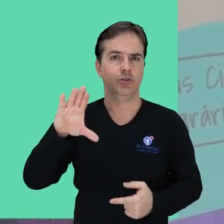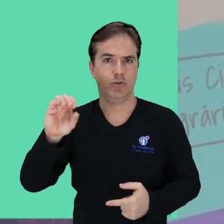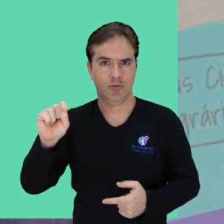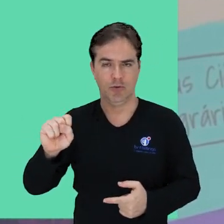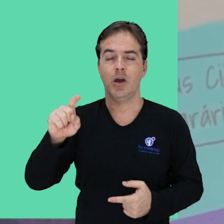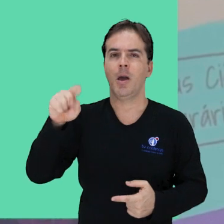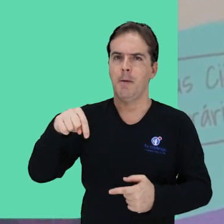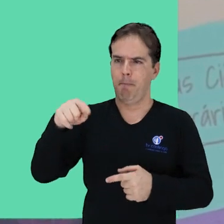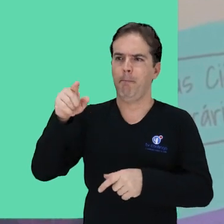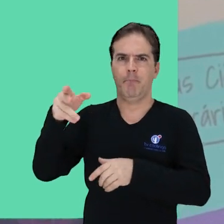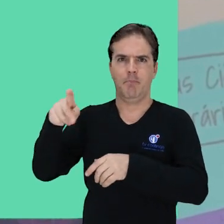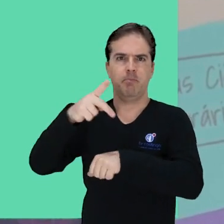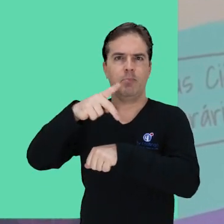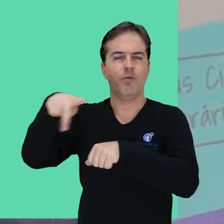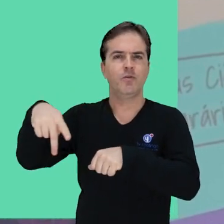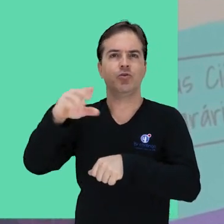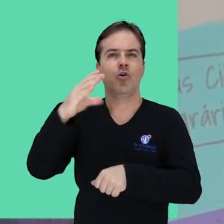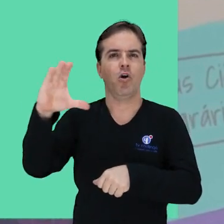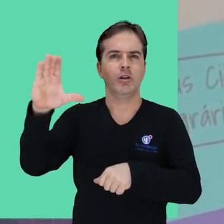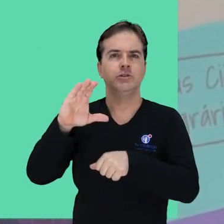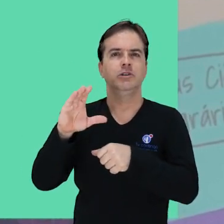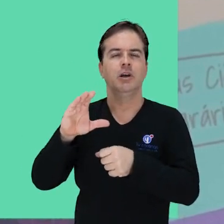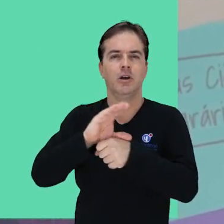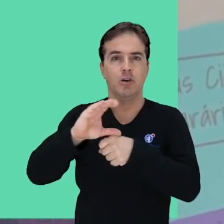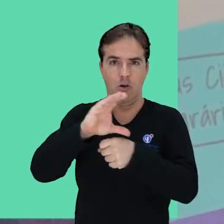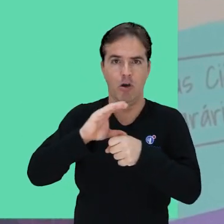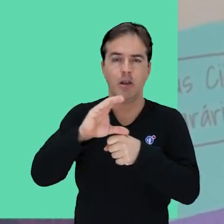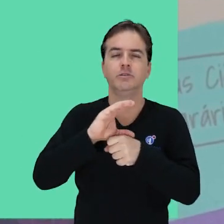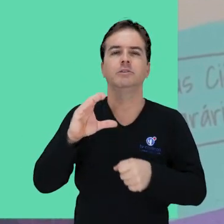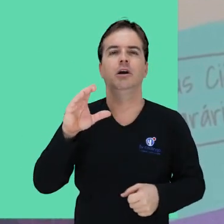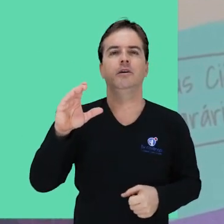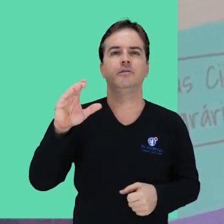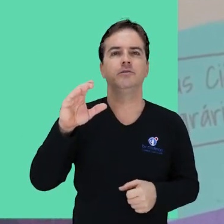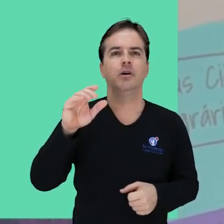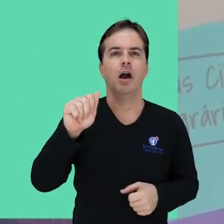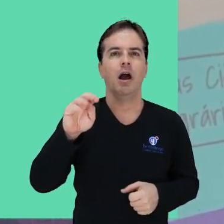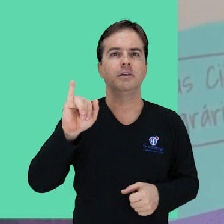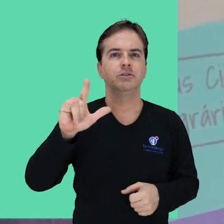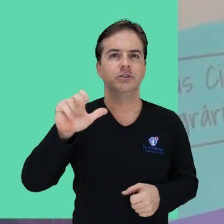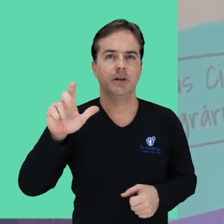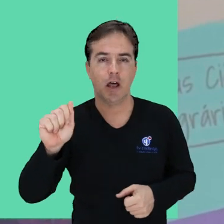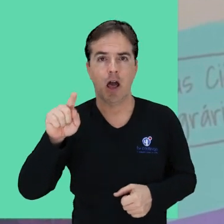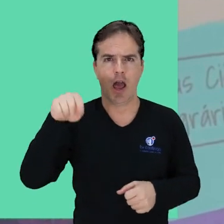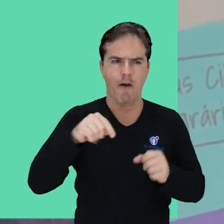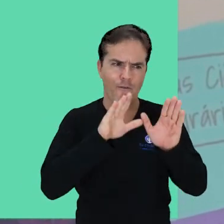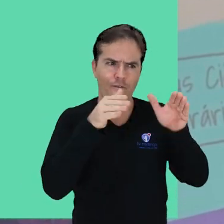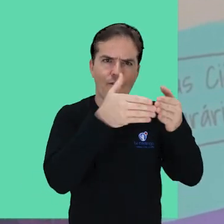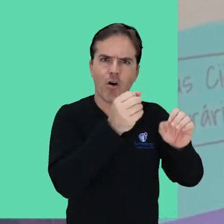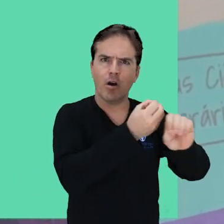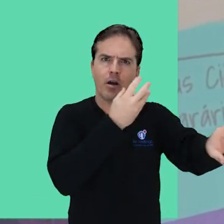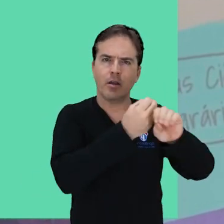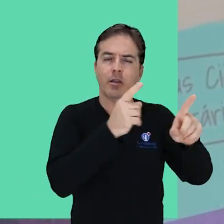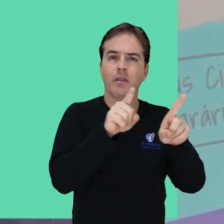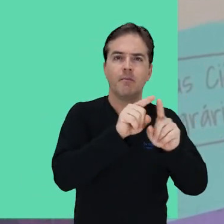a participação do professor do Colegiado de Geografia, Atla Menezes e tem um foco no ensino à distância e atividades